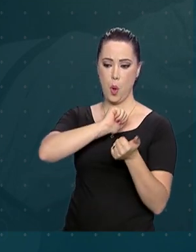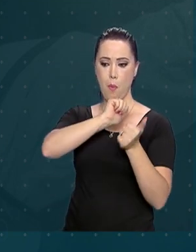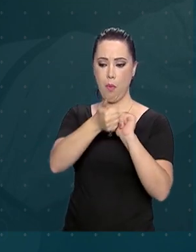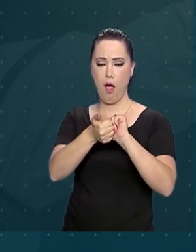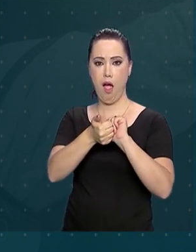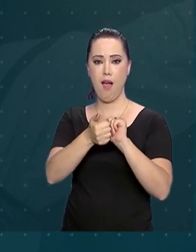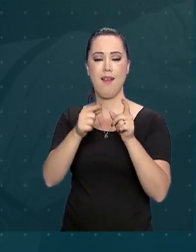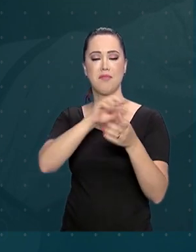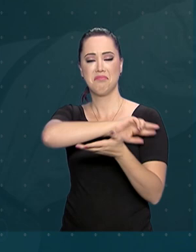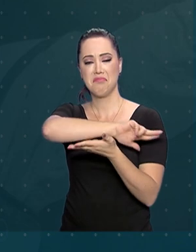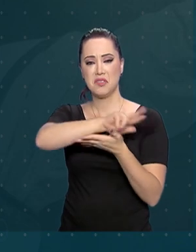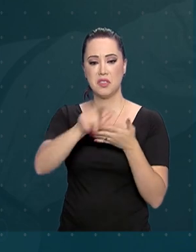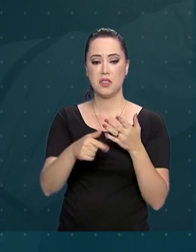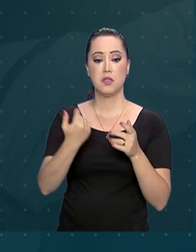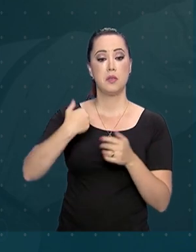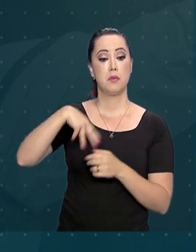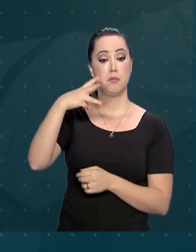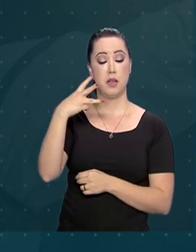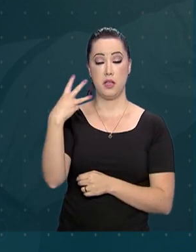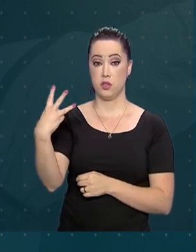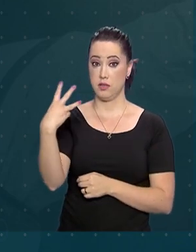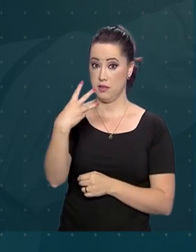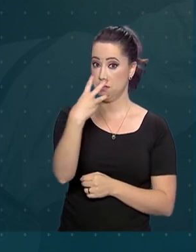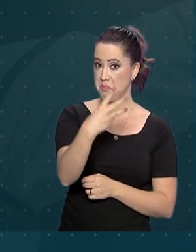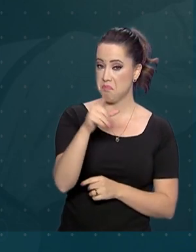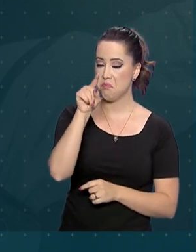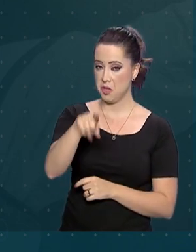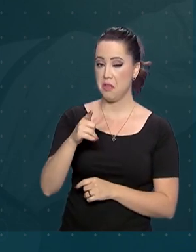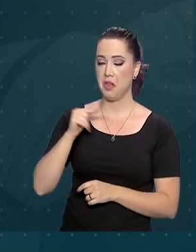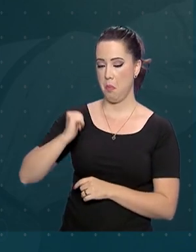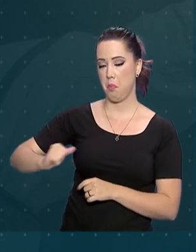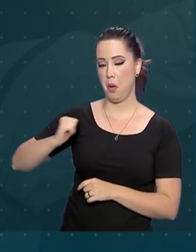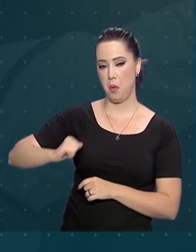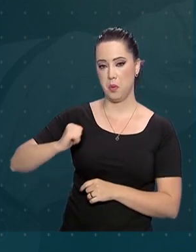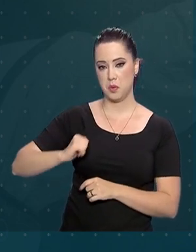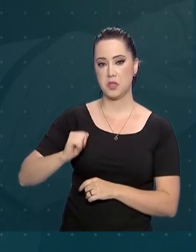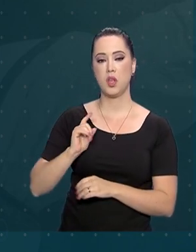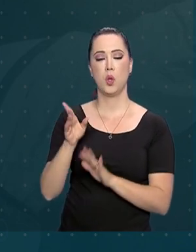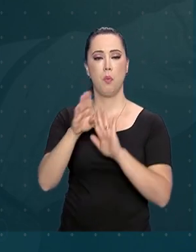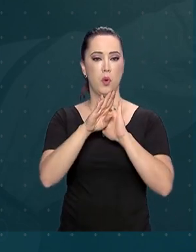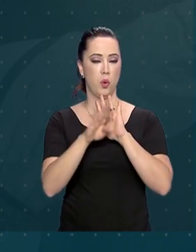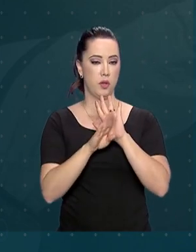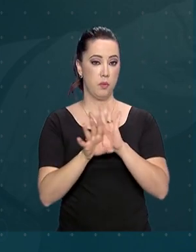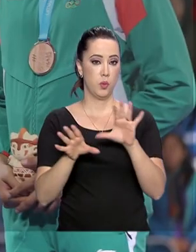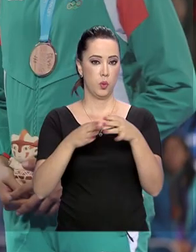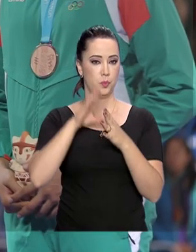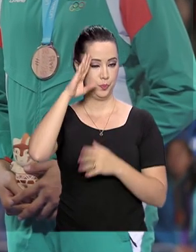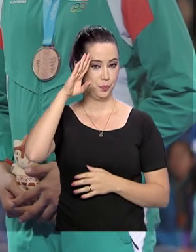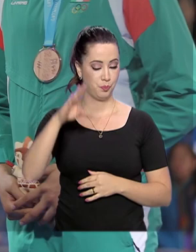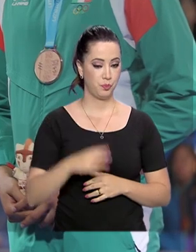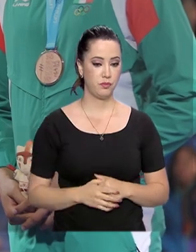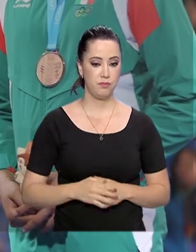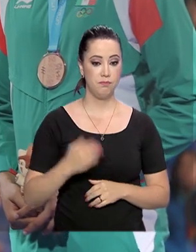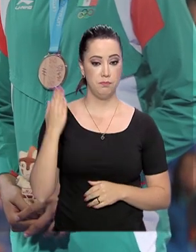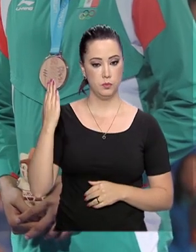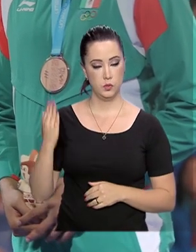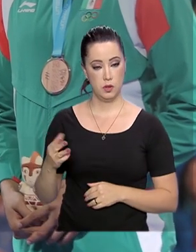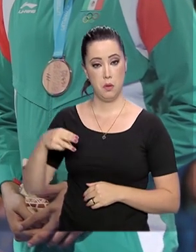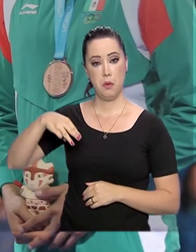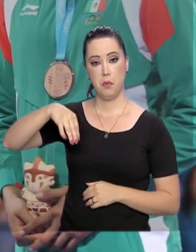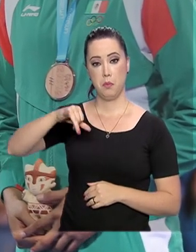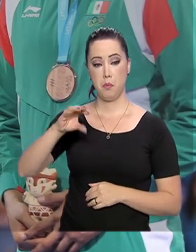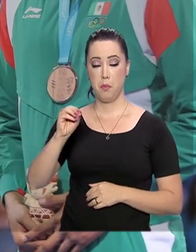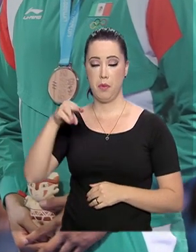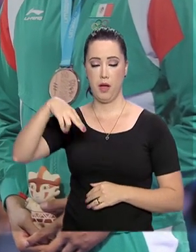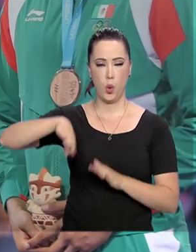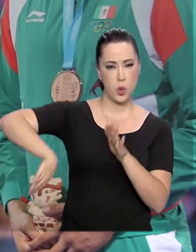são contemplados pelo Bolsa Atleta e pelo Programa de Alto Rendimento das Forças Armadas. O atleta Maicon Andrade, do